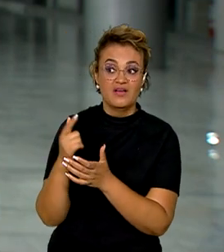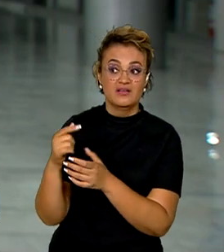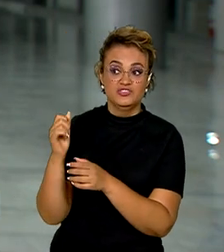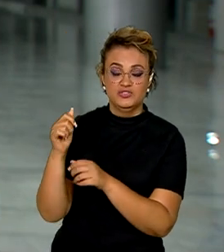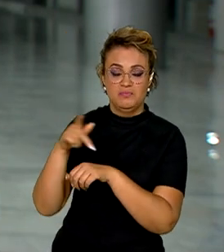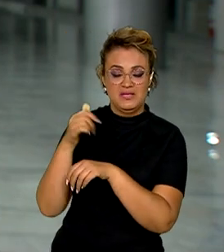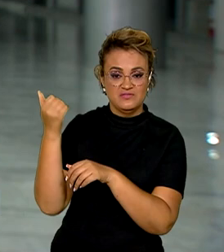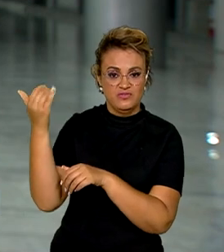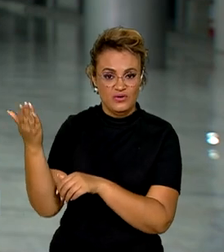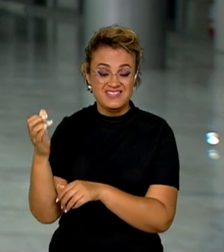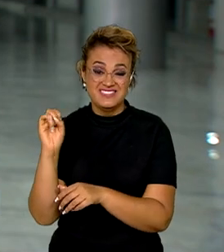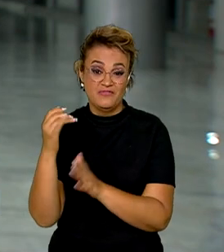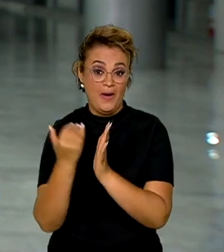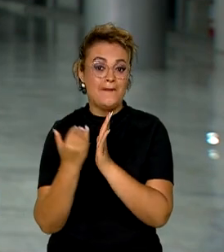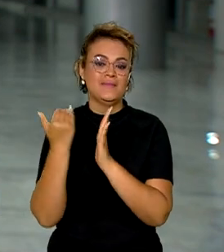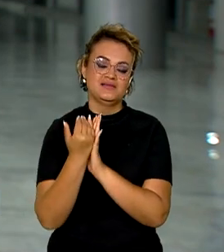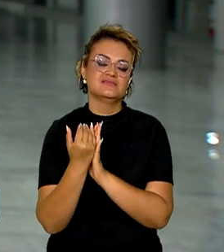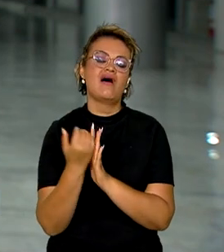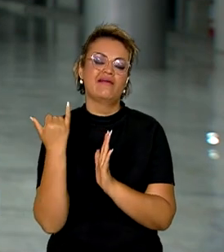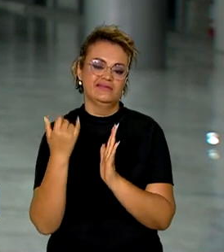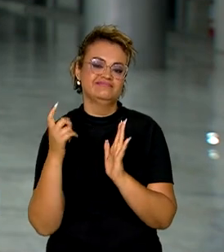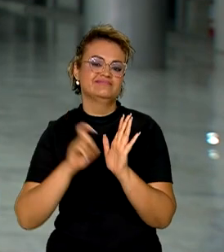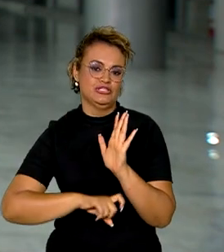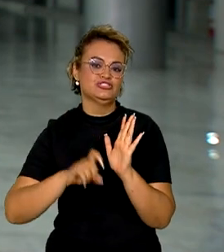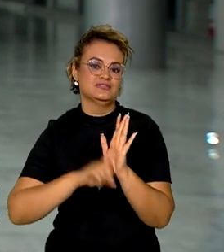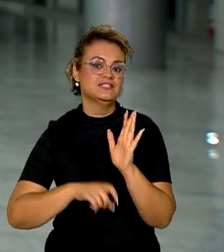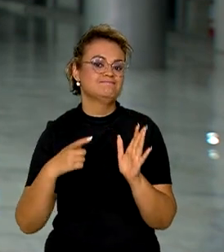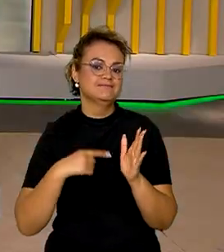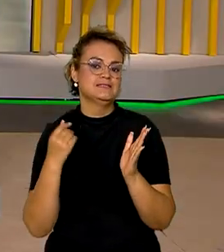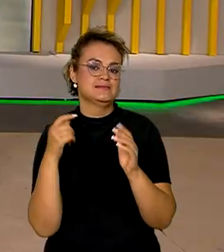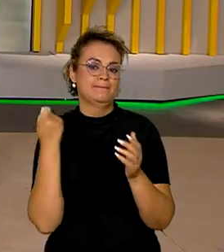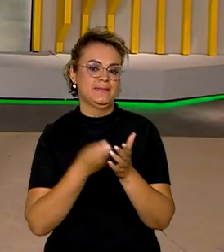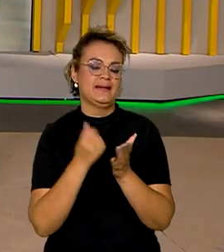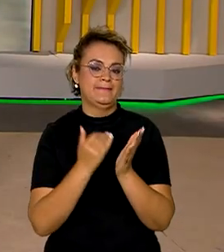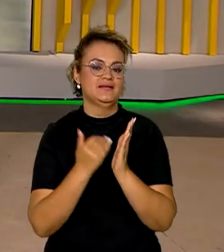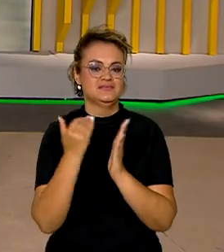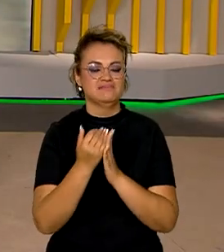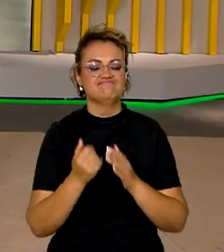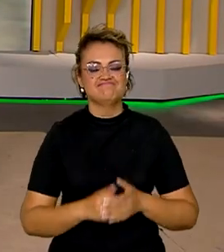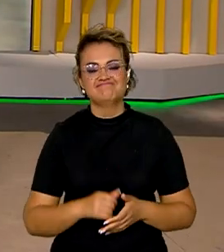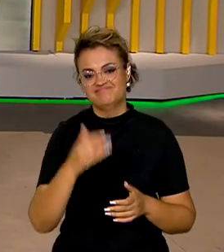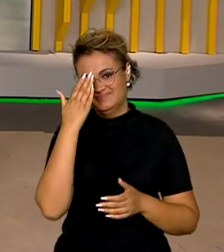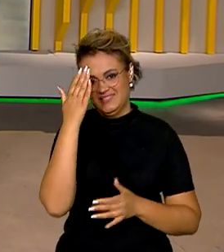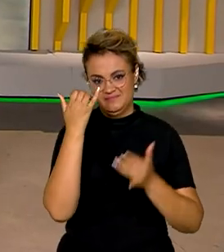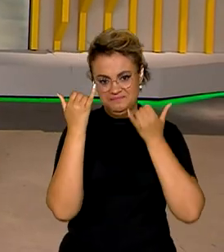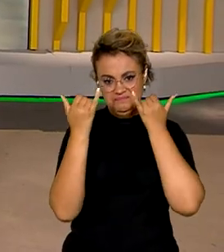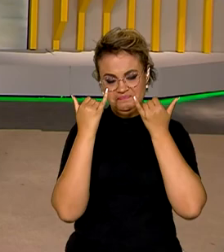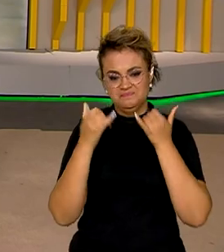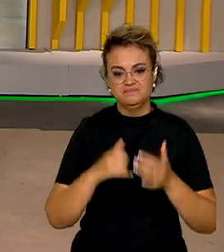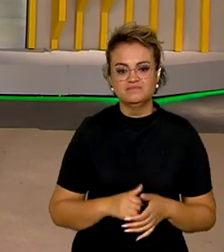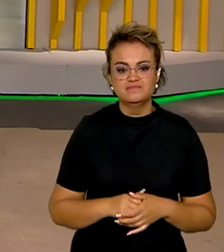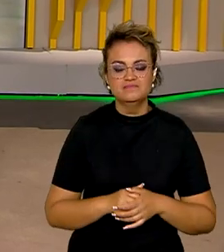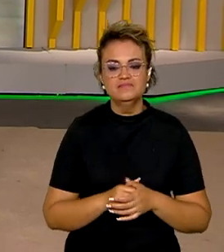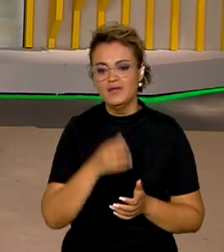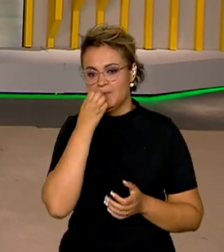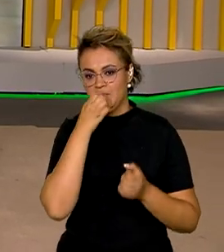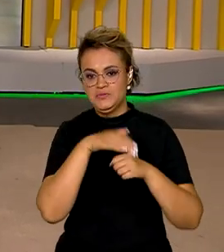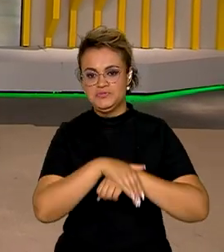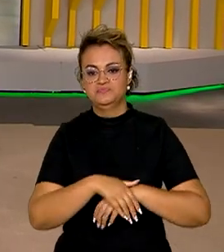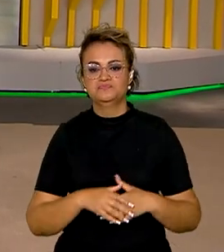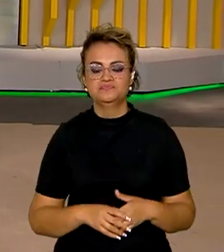valor seguem com as taxas convencionais. Eu volto com vocês. Obrigada por mais essas informações. Pablo, uma boa noite para você. Obrigada.